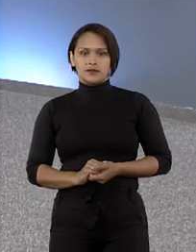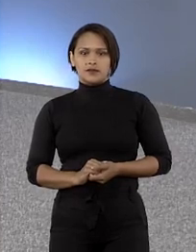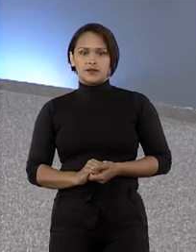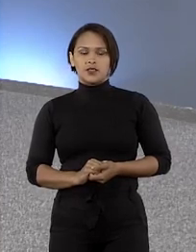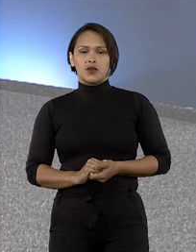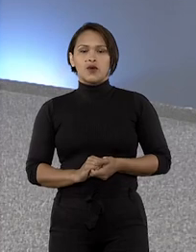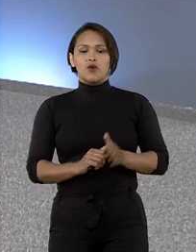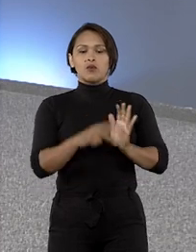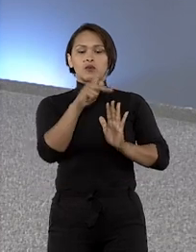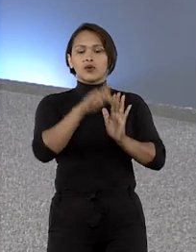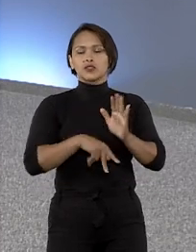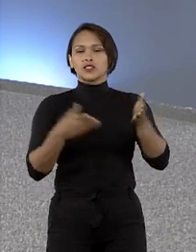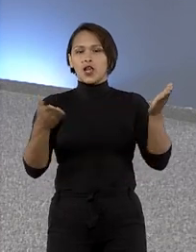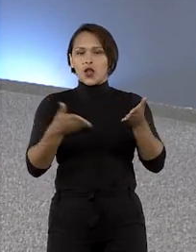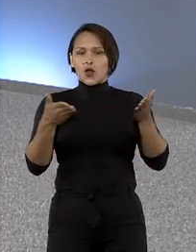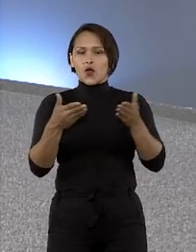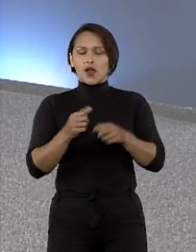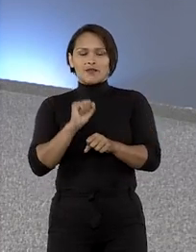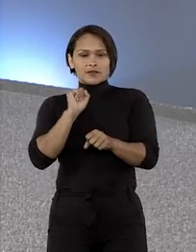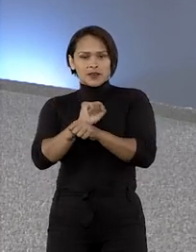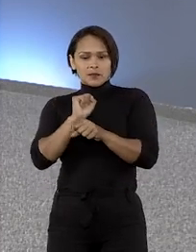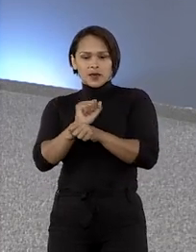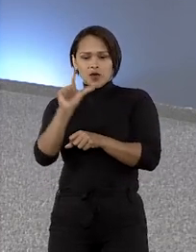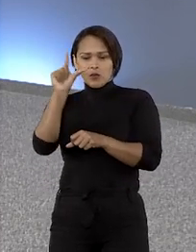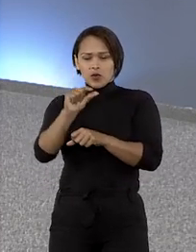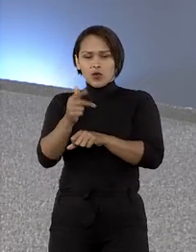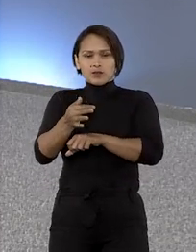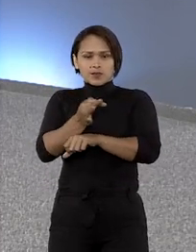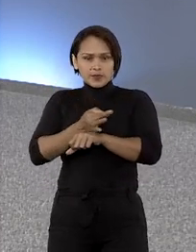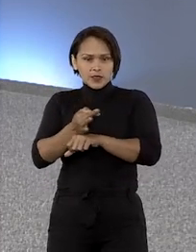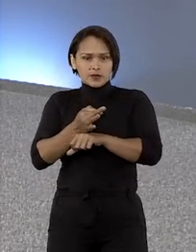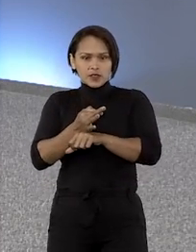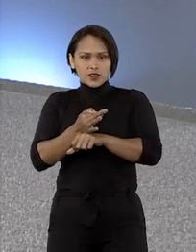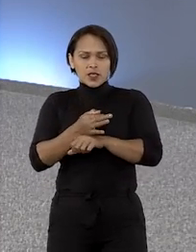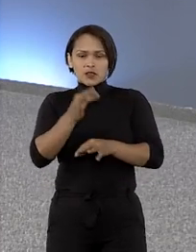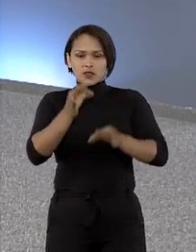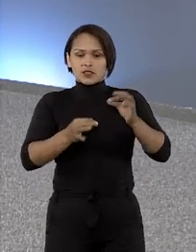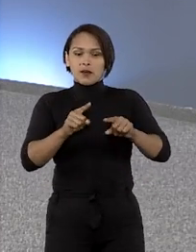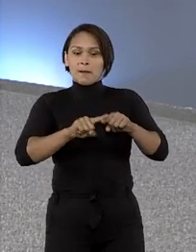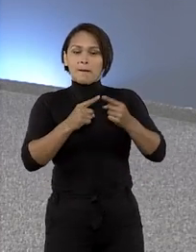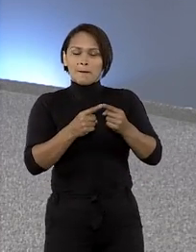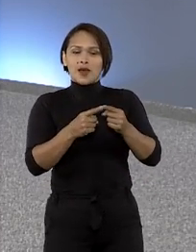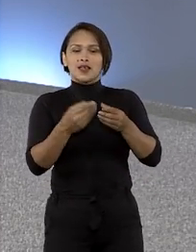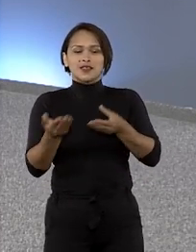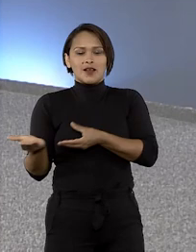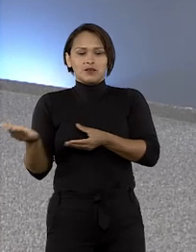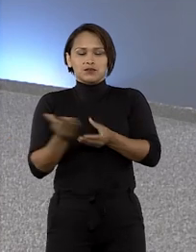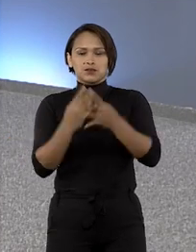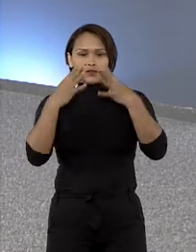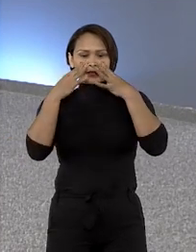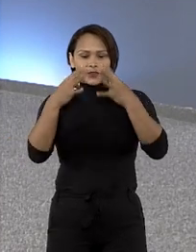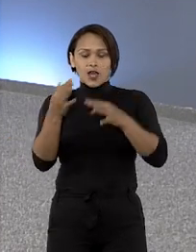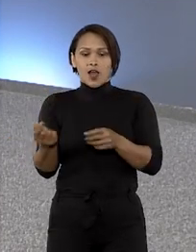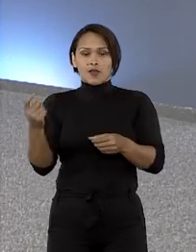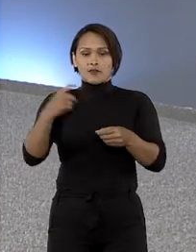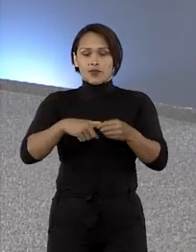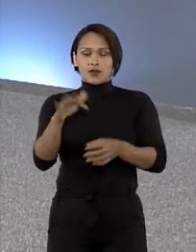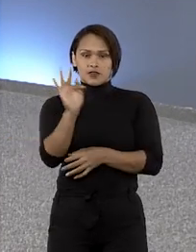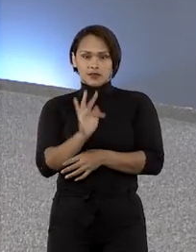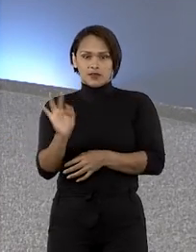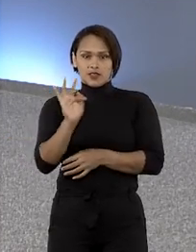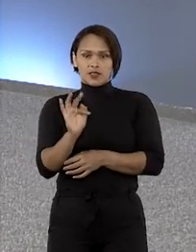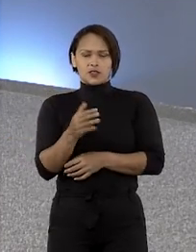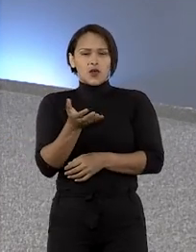O projeto agora vai ser interrompido pelo recesso judiciário, mas as audiências vão ser retomadas em fevereiro.